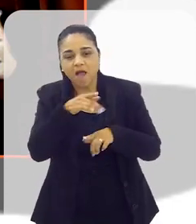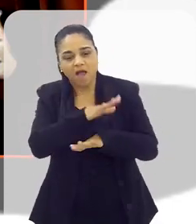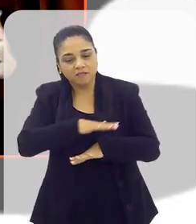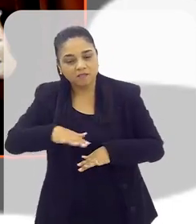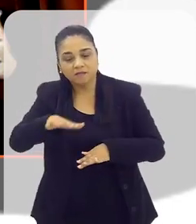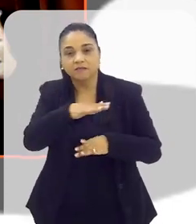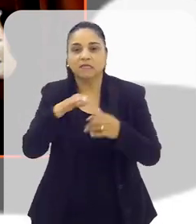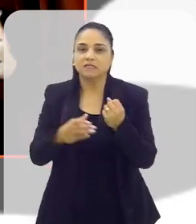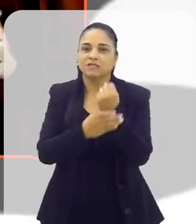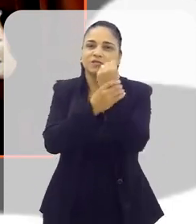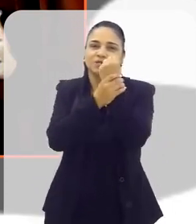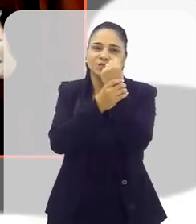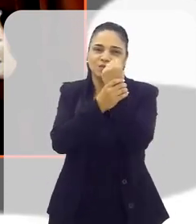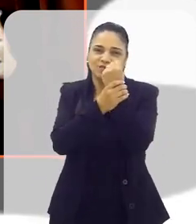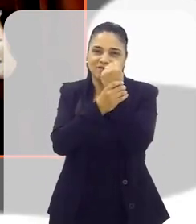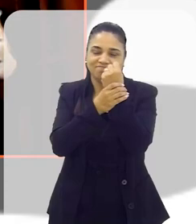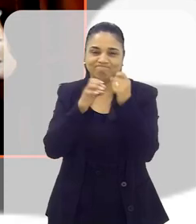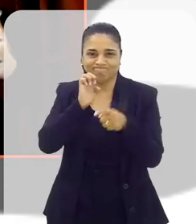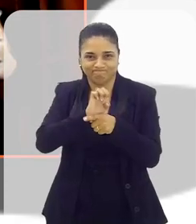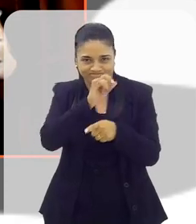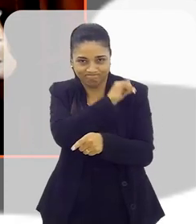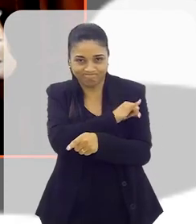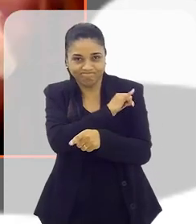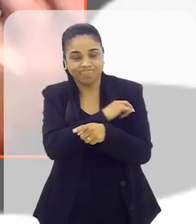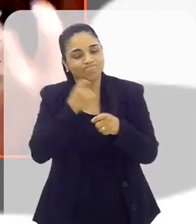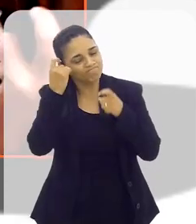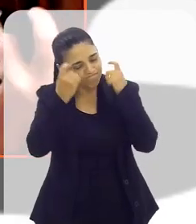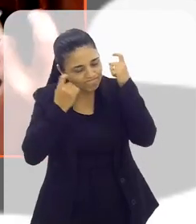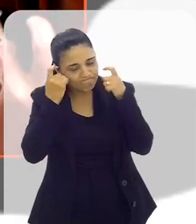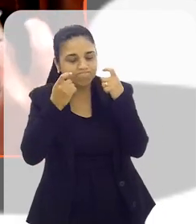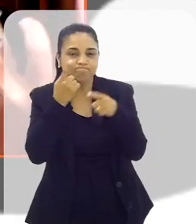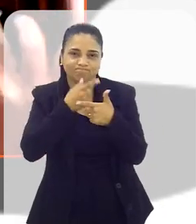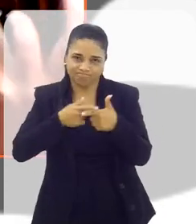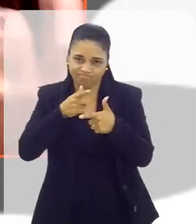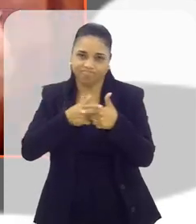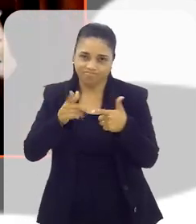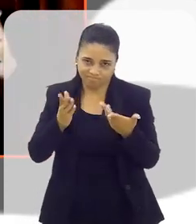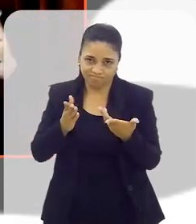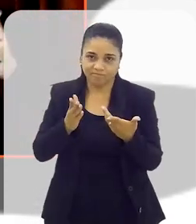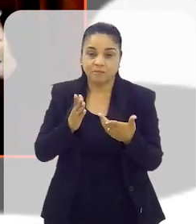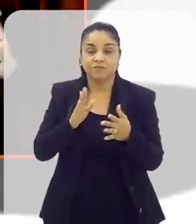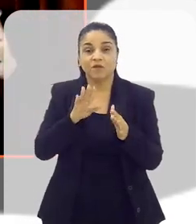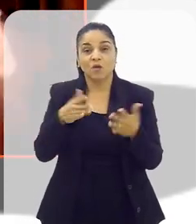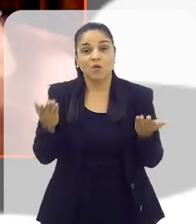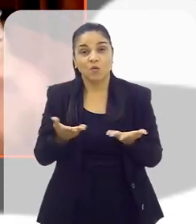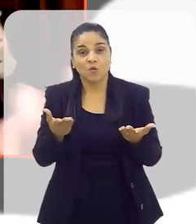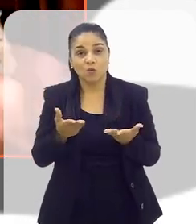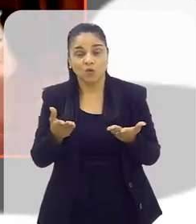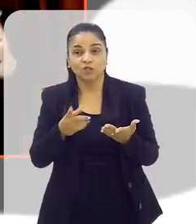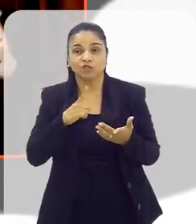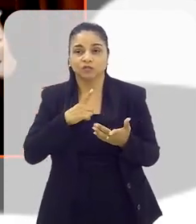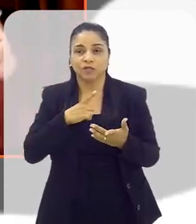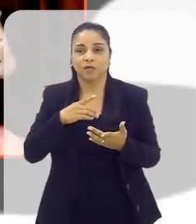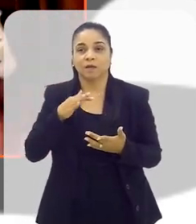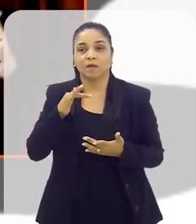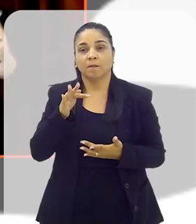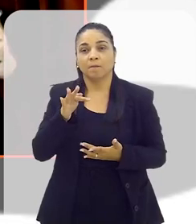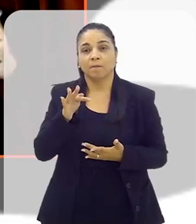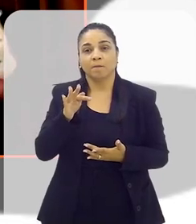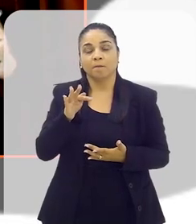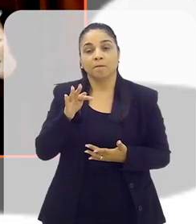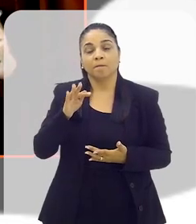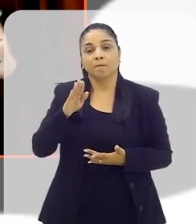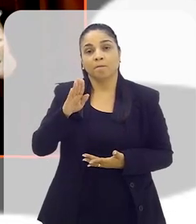realidade, da segurança, porque é um problema que nos aflige muito, não é? A gente tem hoje, por exemplo, o BPTUR,